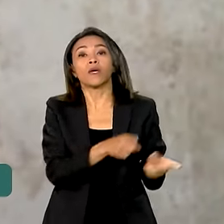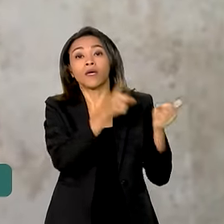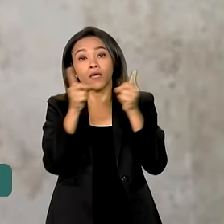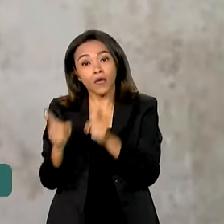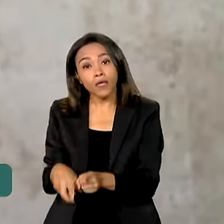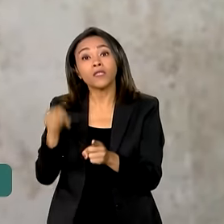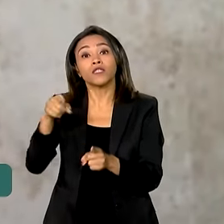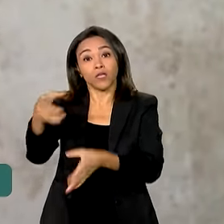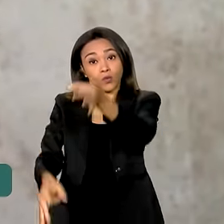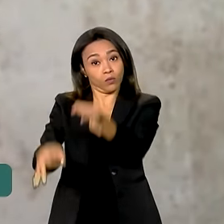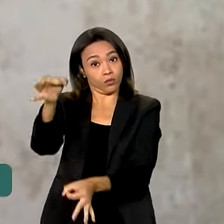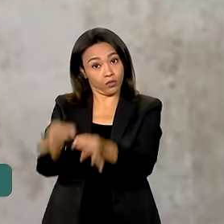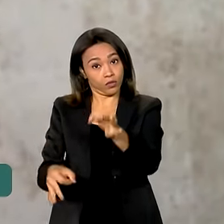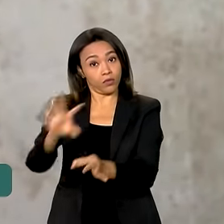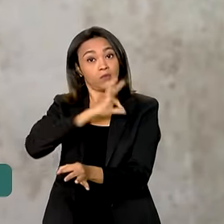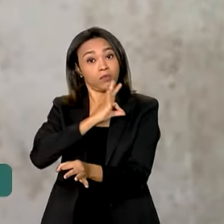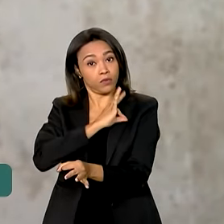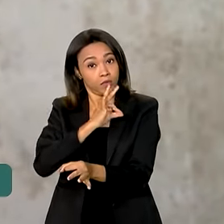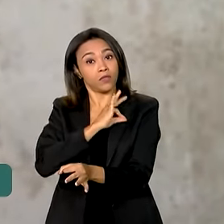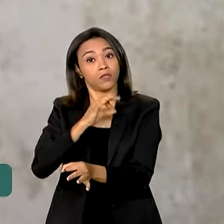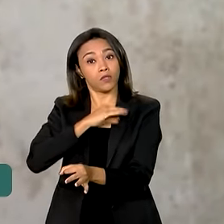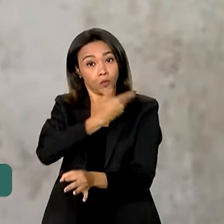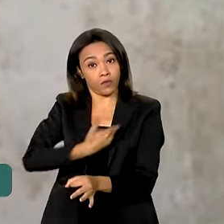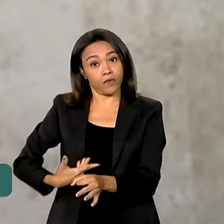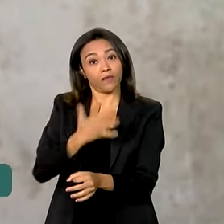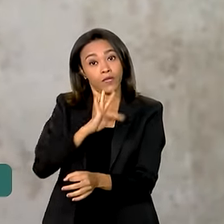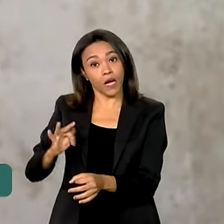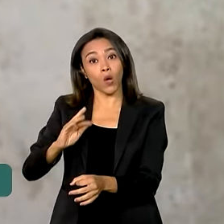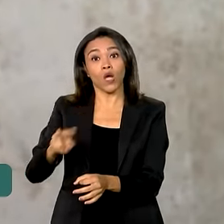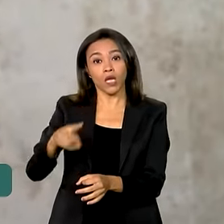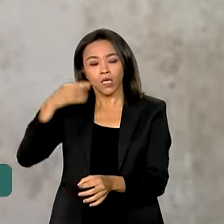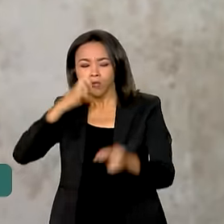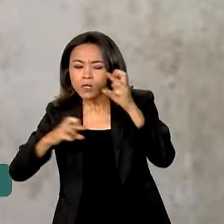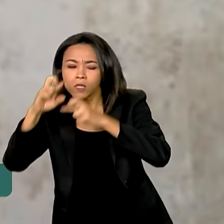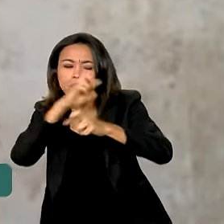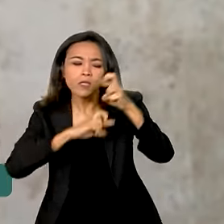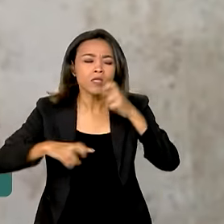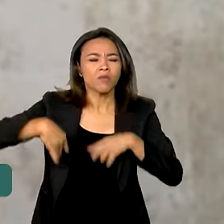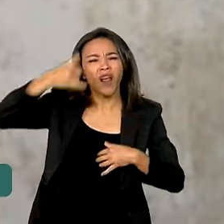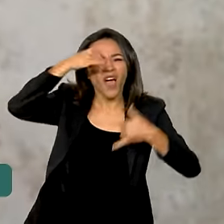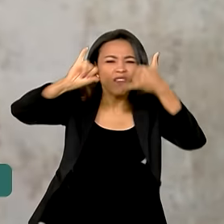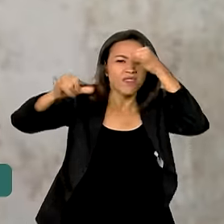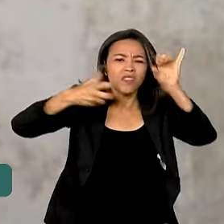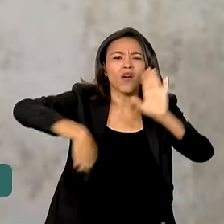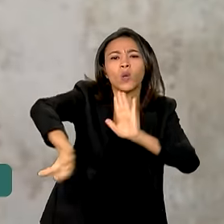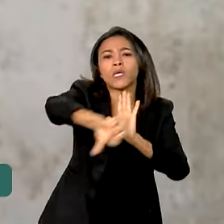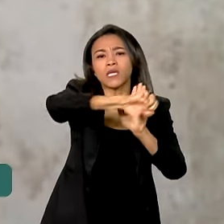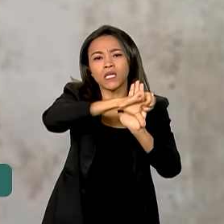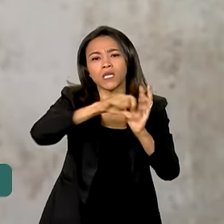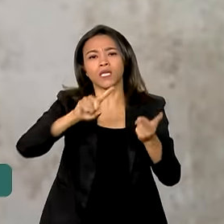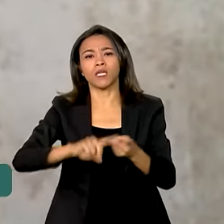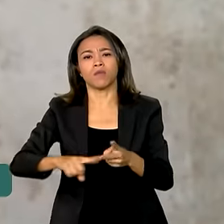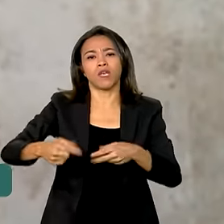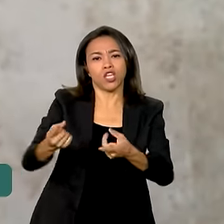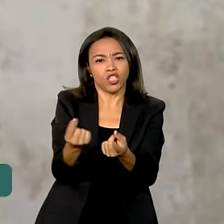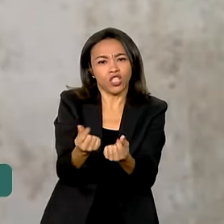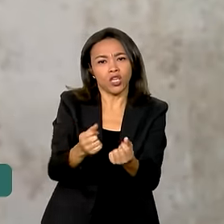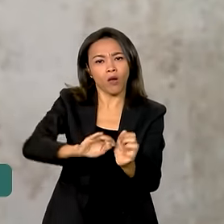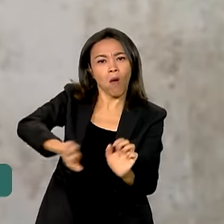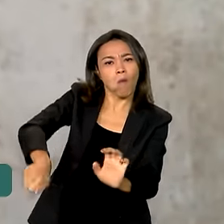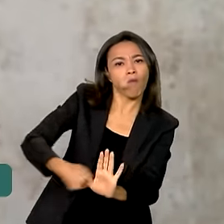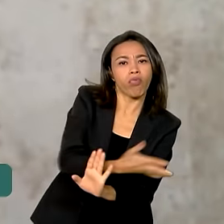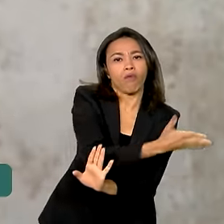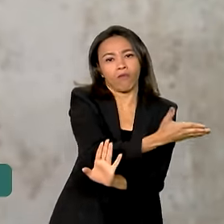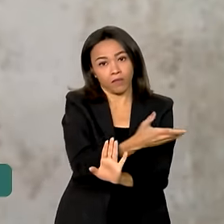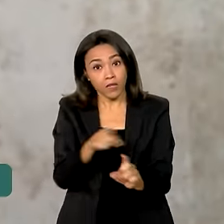da União, ela também faz esse trabalho de investigação de combate ao crime organizado, à lavagem de dinheiro, no que diz respeito